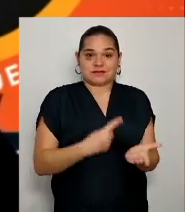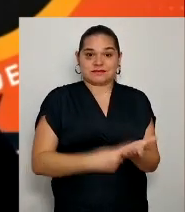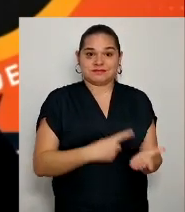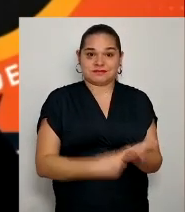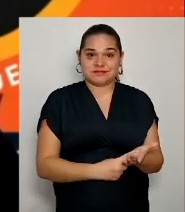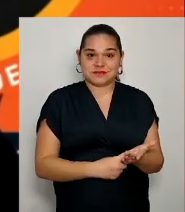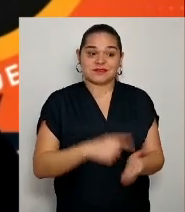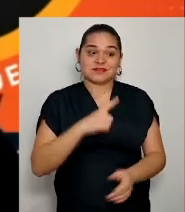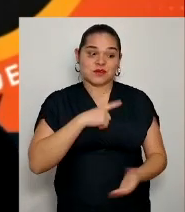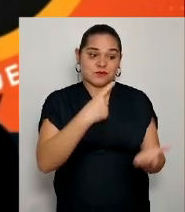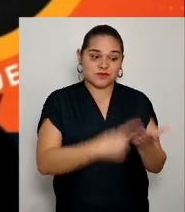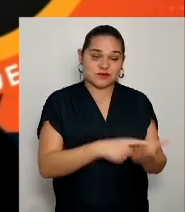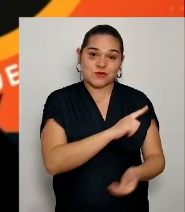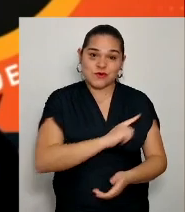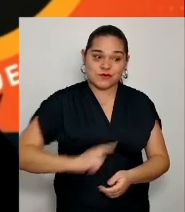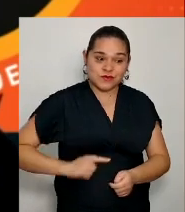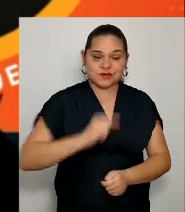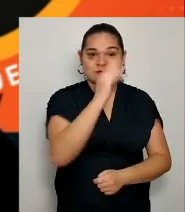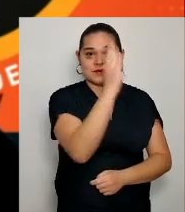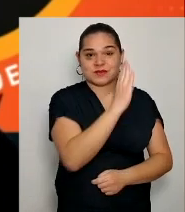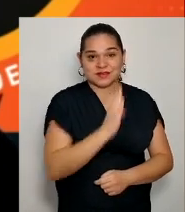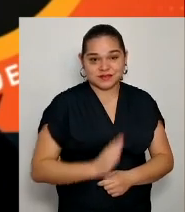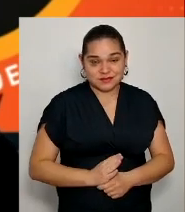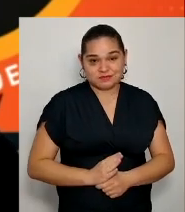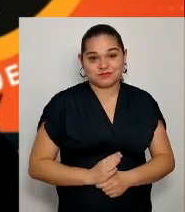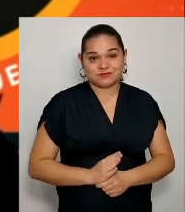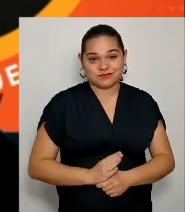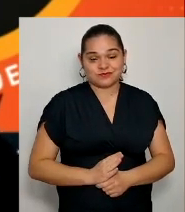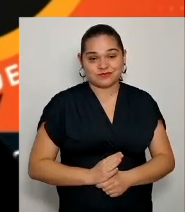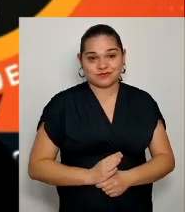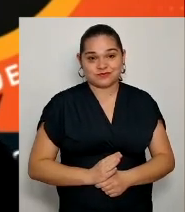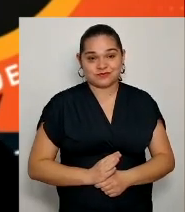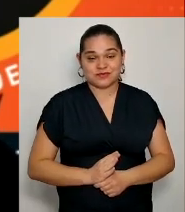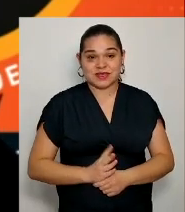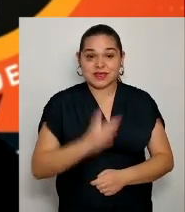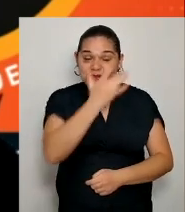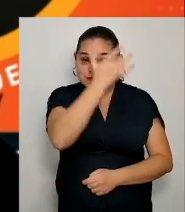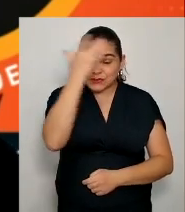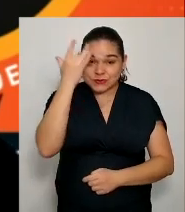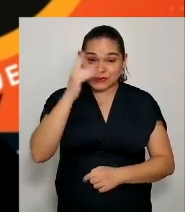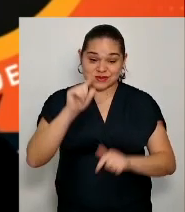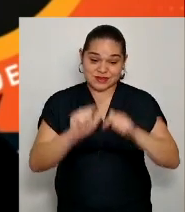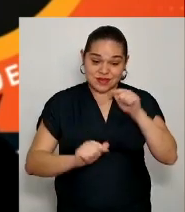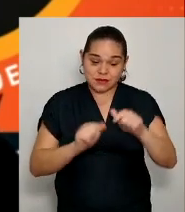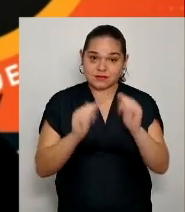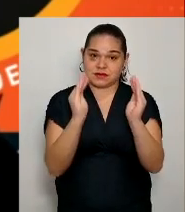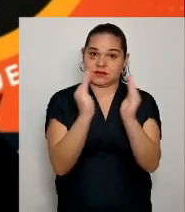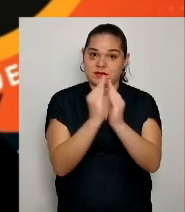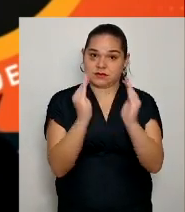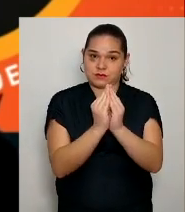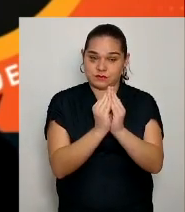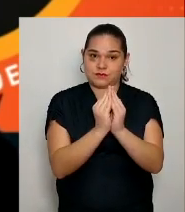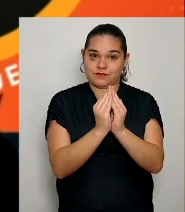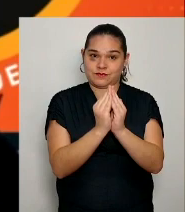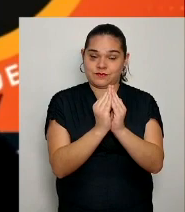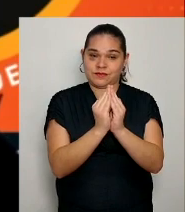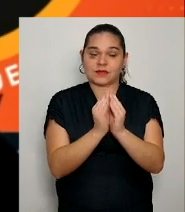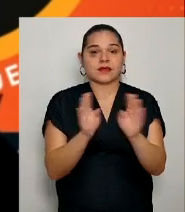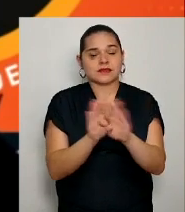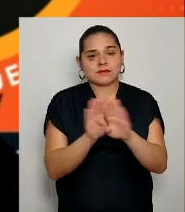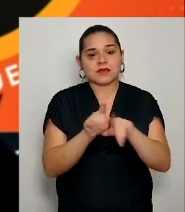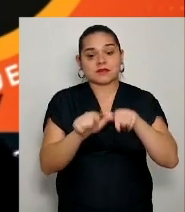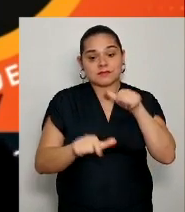a esse requisito, e os trabalhadores da Renault, e também os trabalhadores que hoje pertencem à cadeia